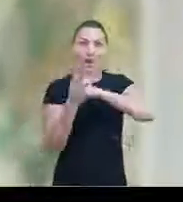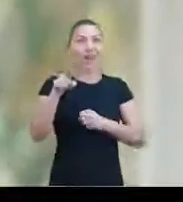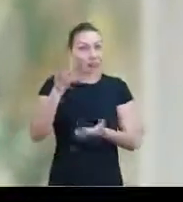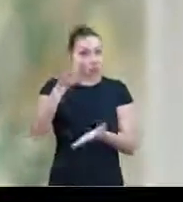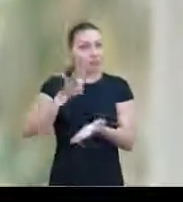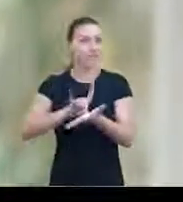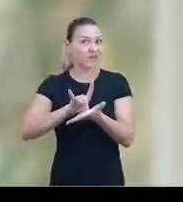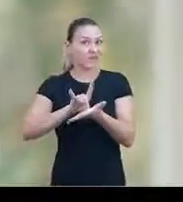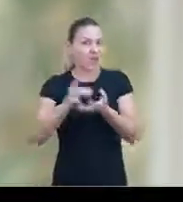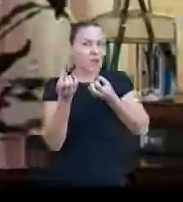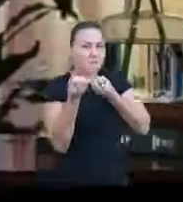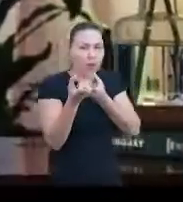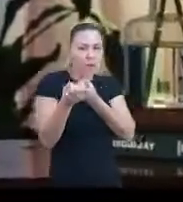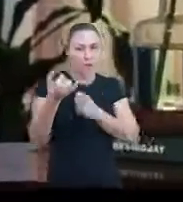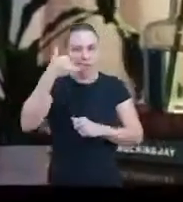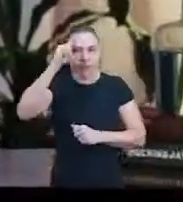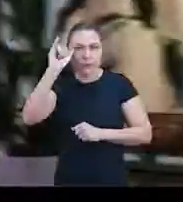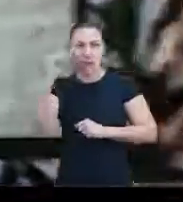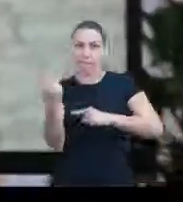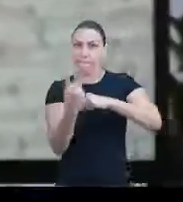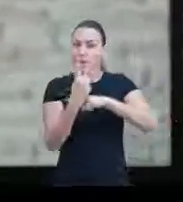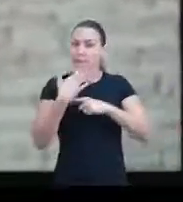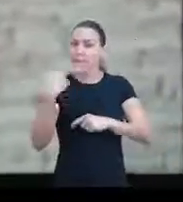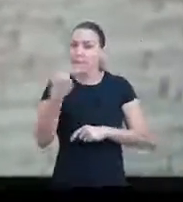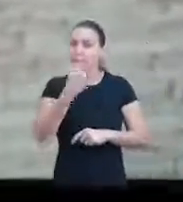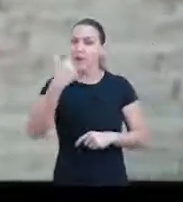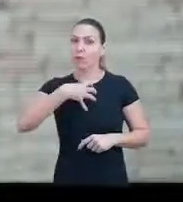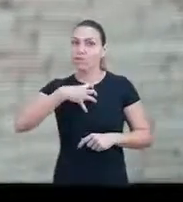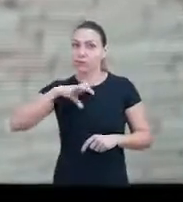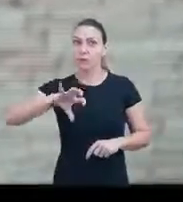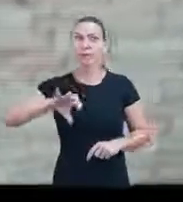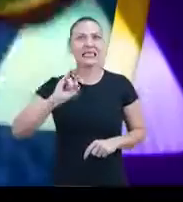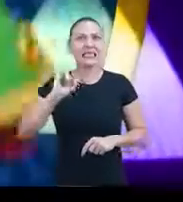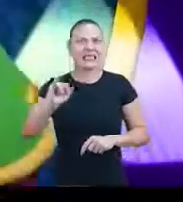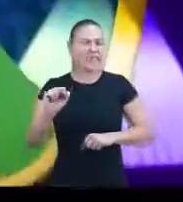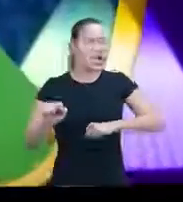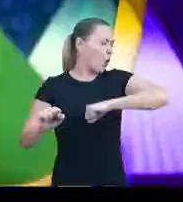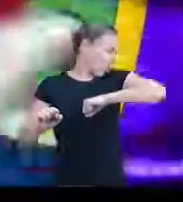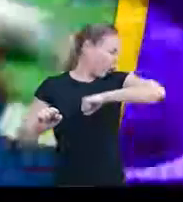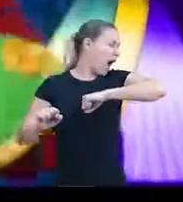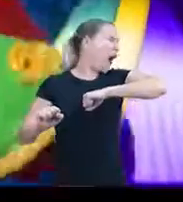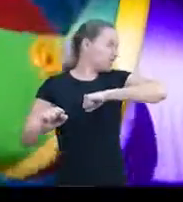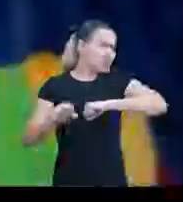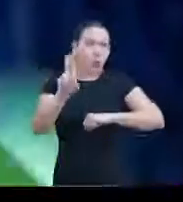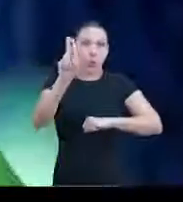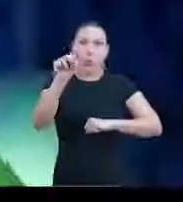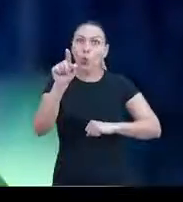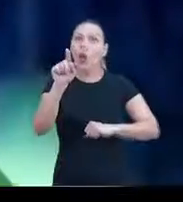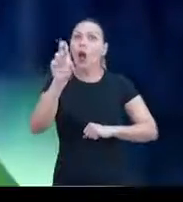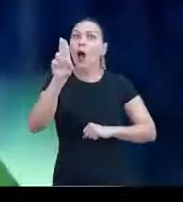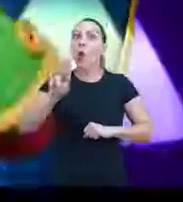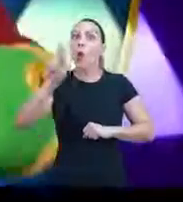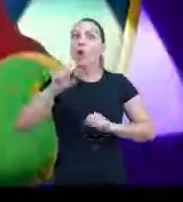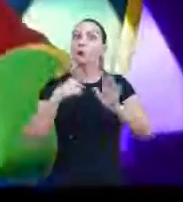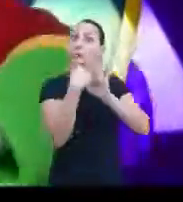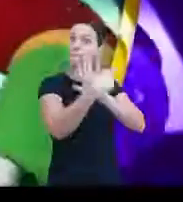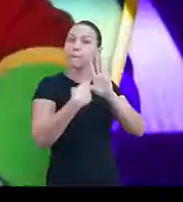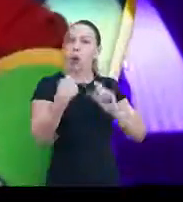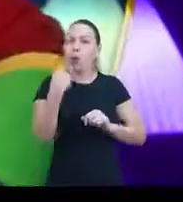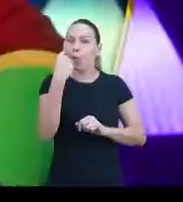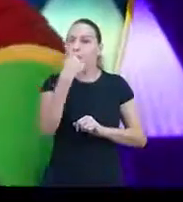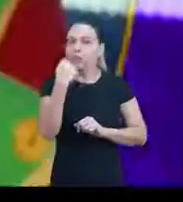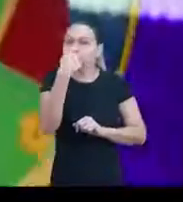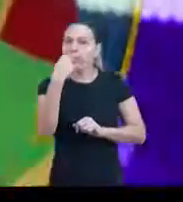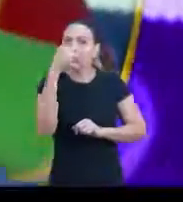O coronavírus é uma realidade. Fique informado para se prevenir da melhor forma possível. Se for tossir ou espirrar, nunca use as mãos para